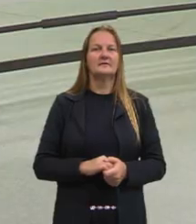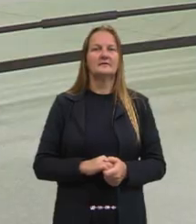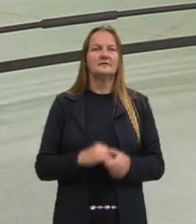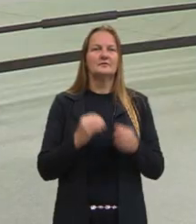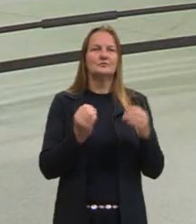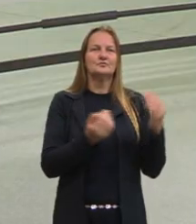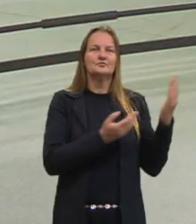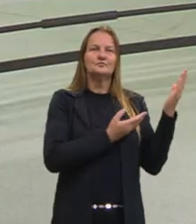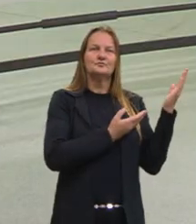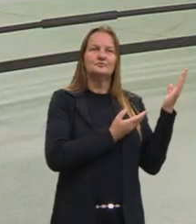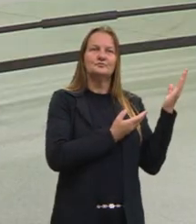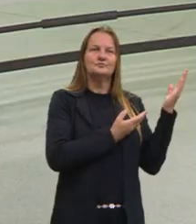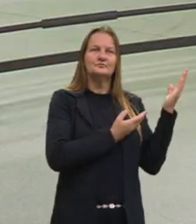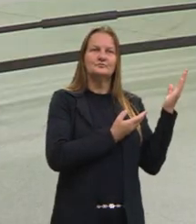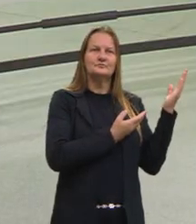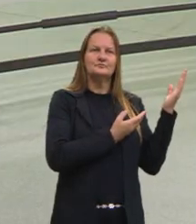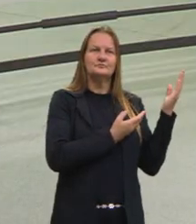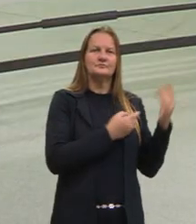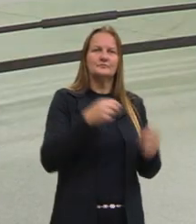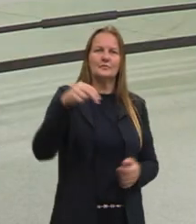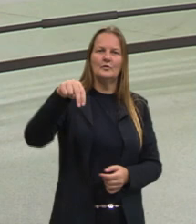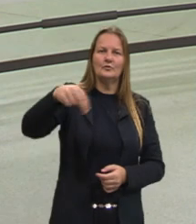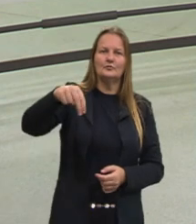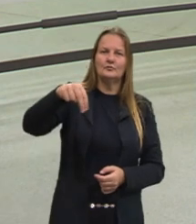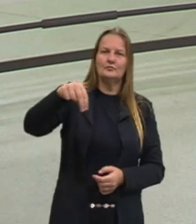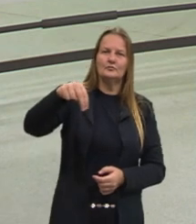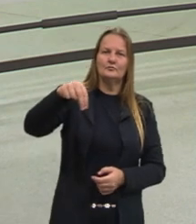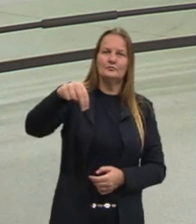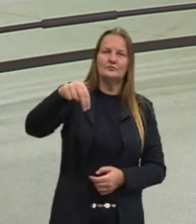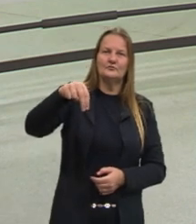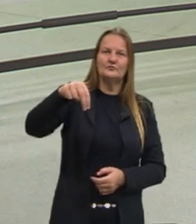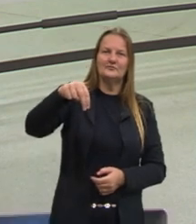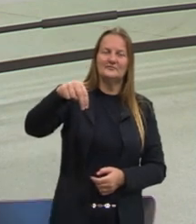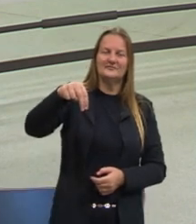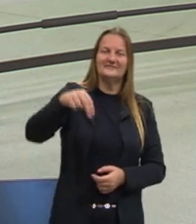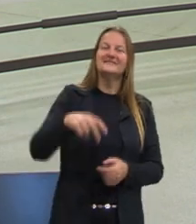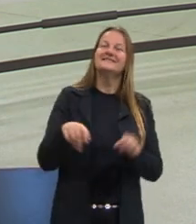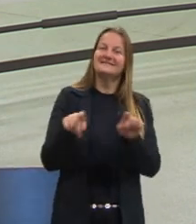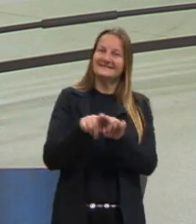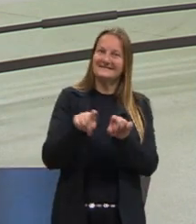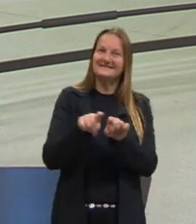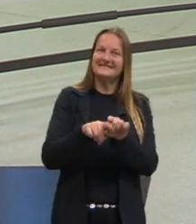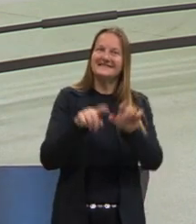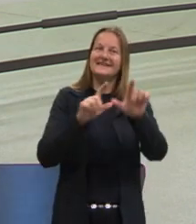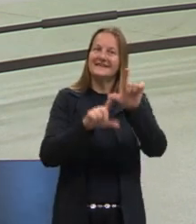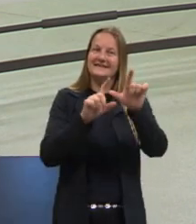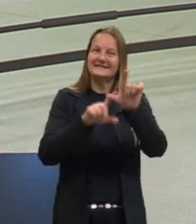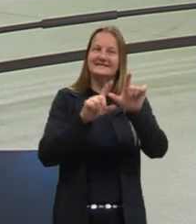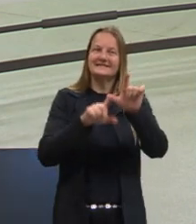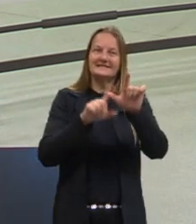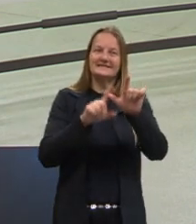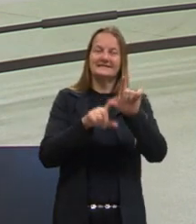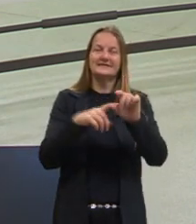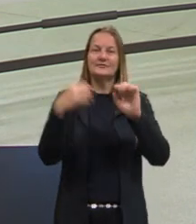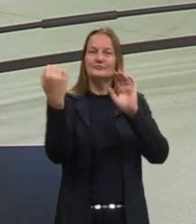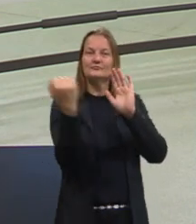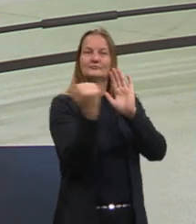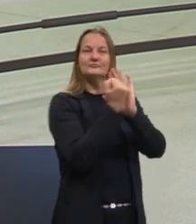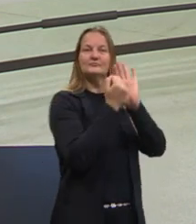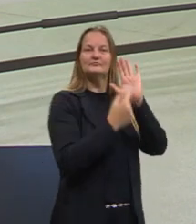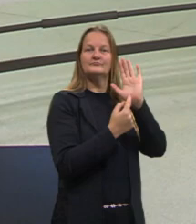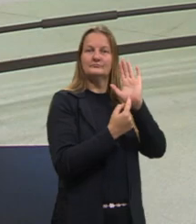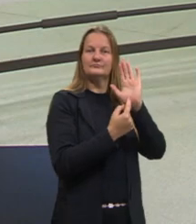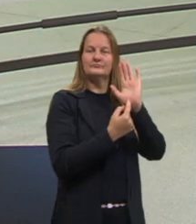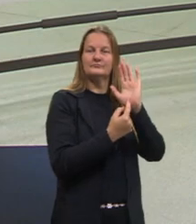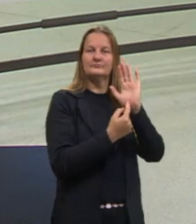La ene vai ser também a letra que é símbolo da língua